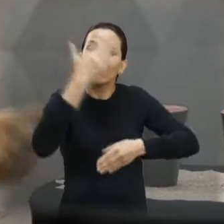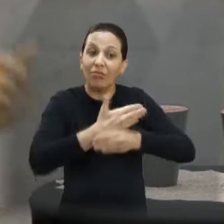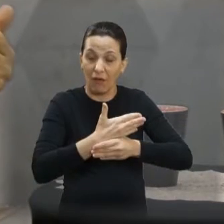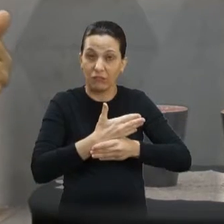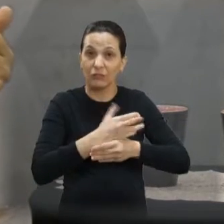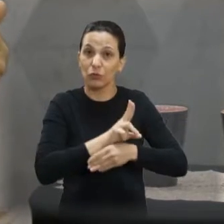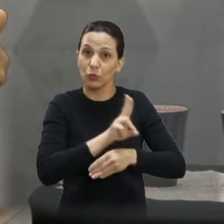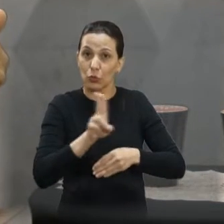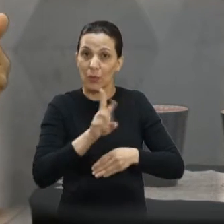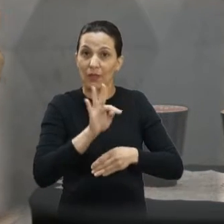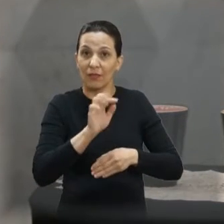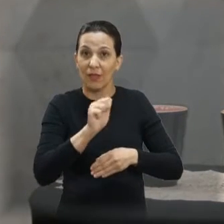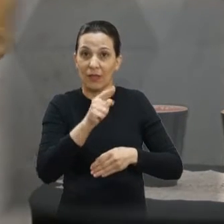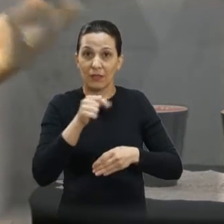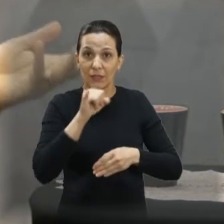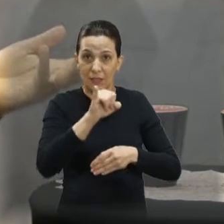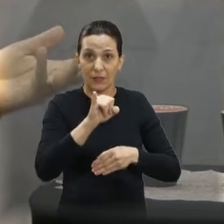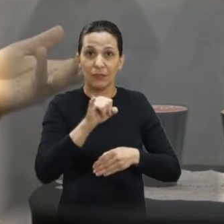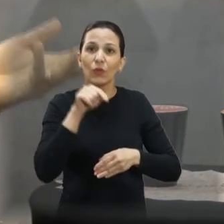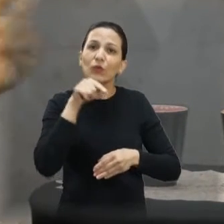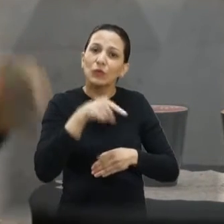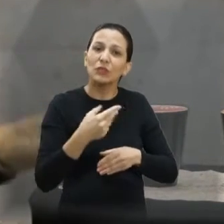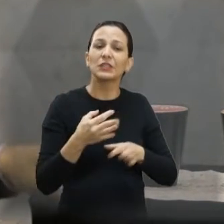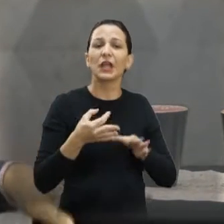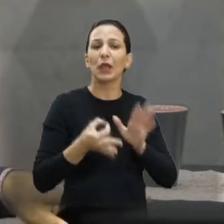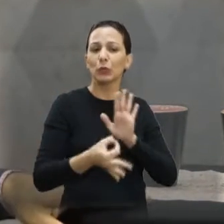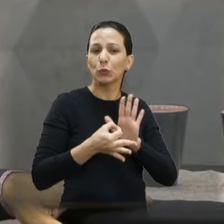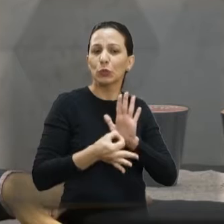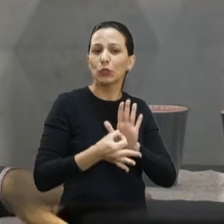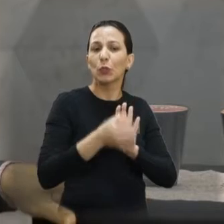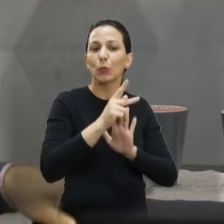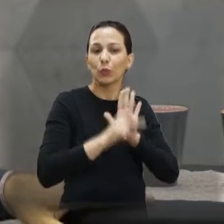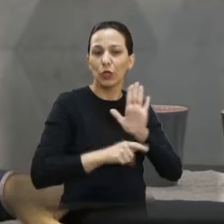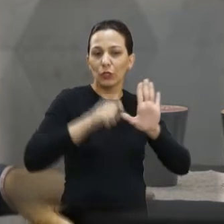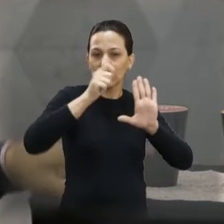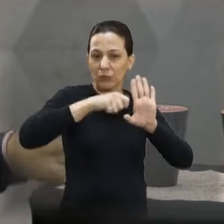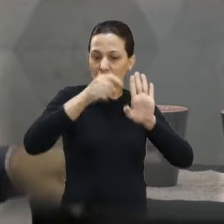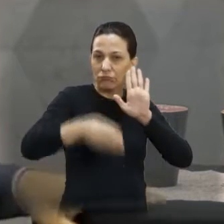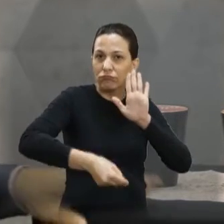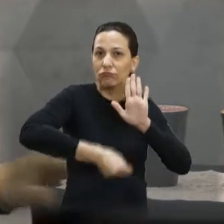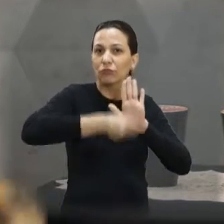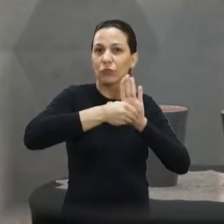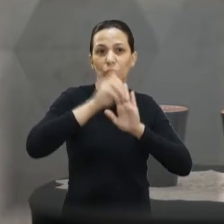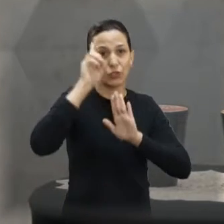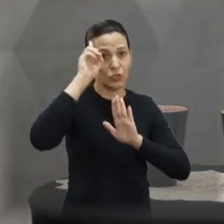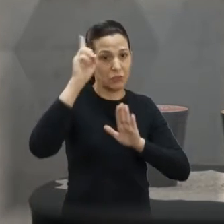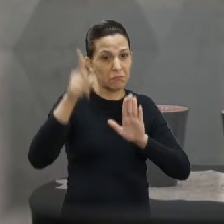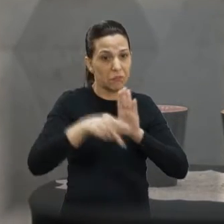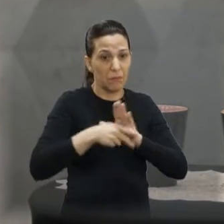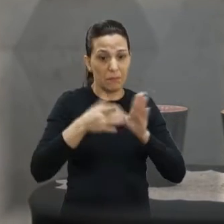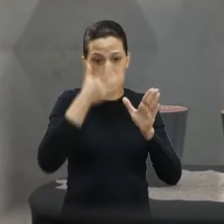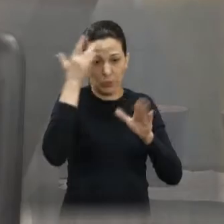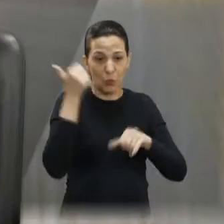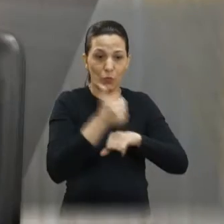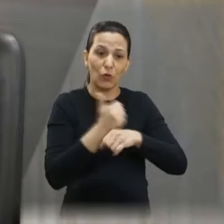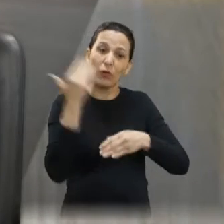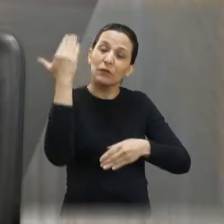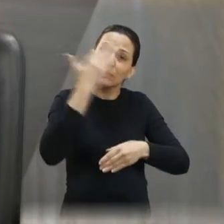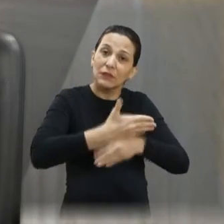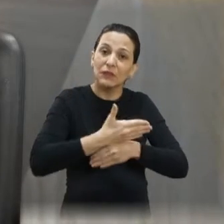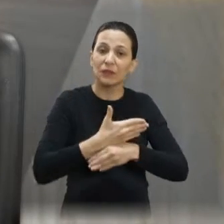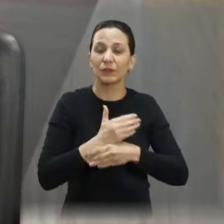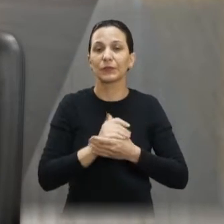E o vereador é autor de um projeto recente que instituiu no calendário oficial de eventos o Dia do Taxista. Sim.